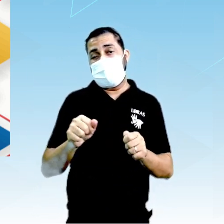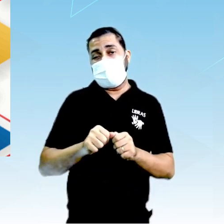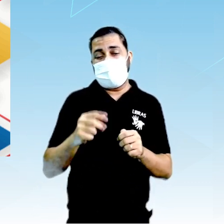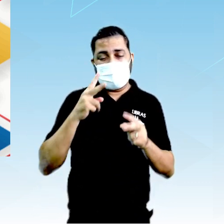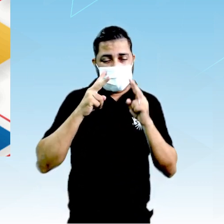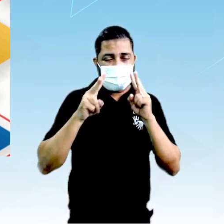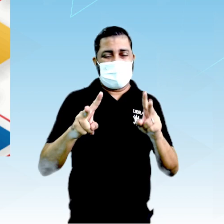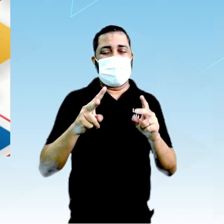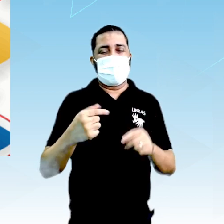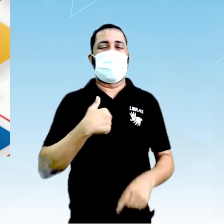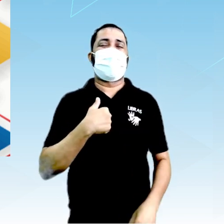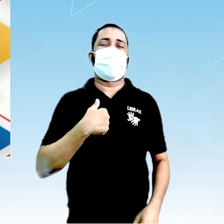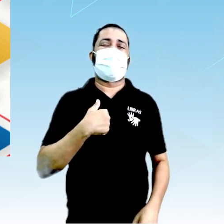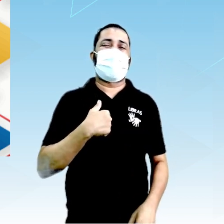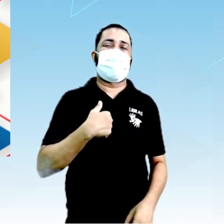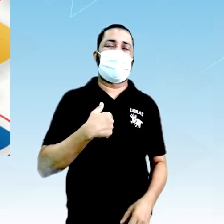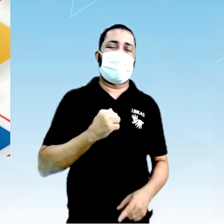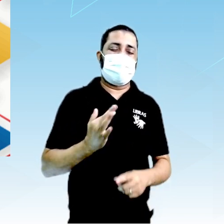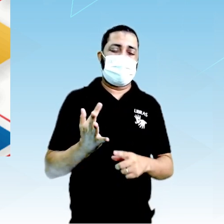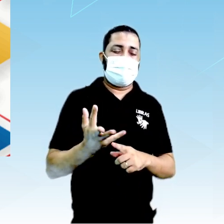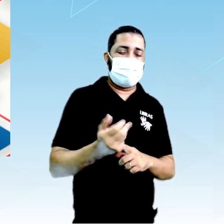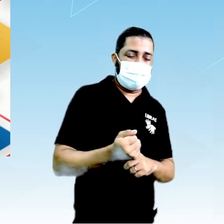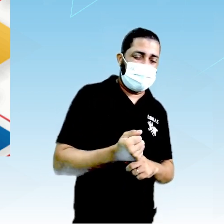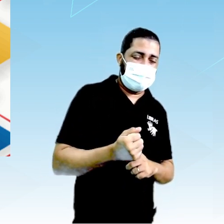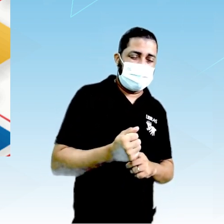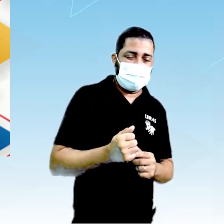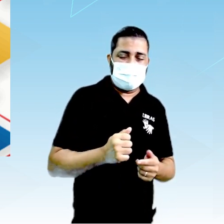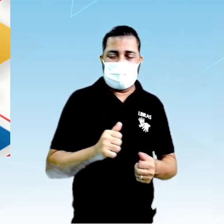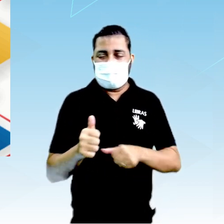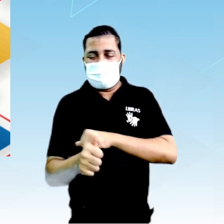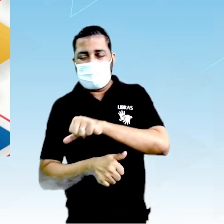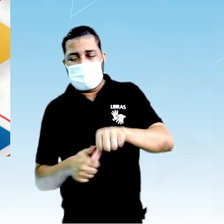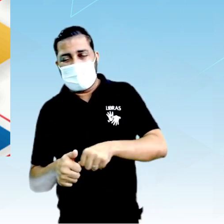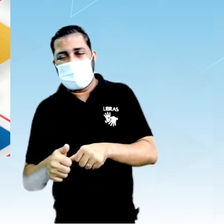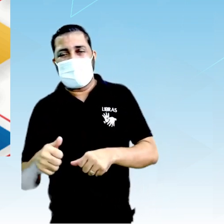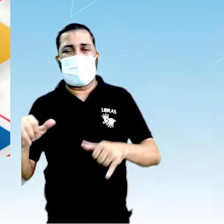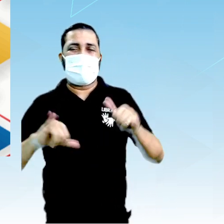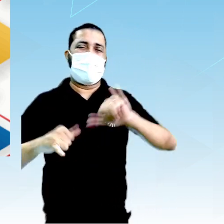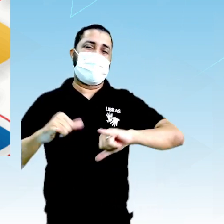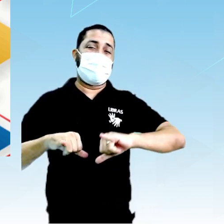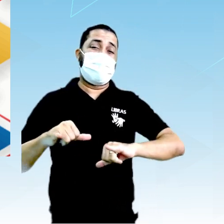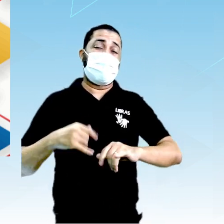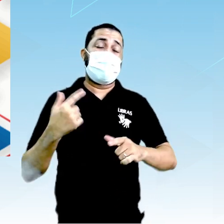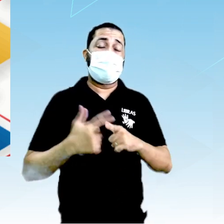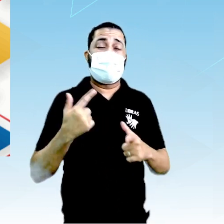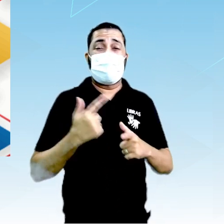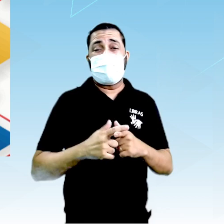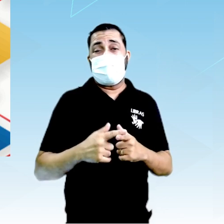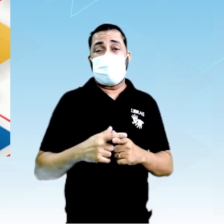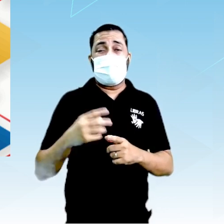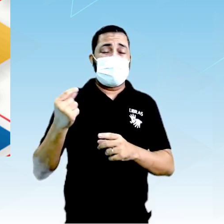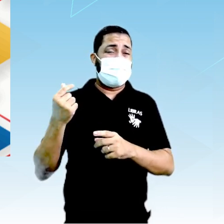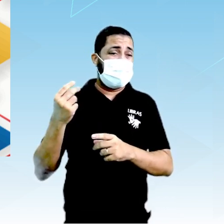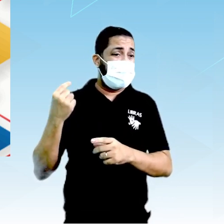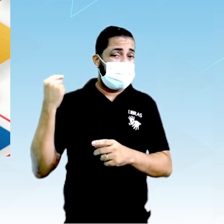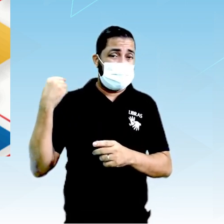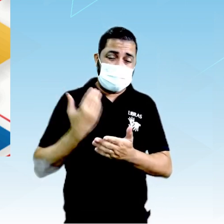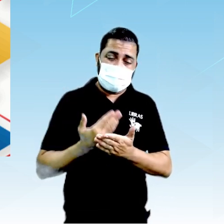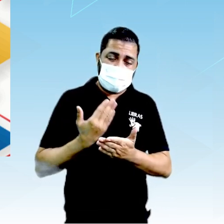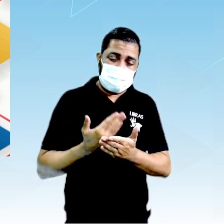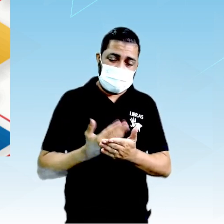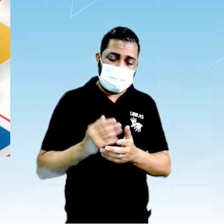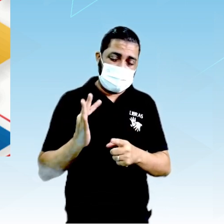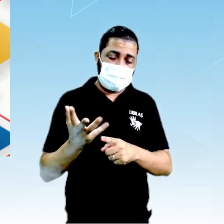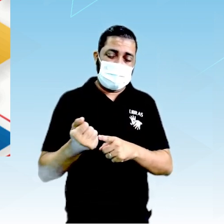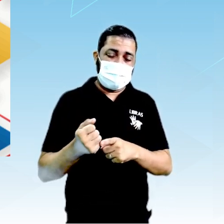vi, foi a minha, de físico a químico, se referindo ao fato de que durante todos os seus estudos era um